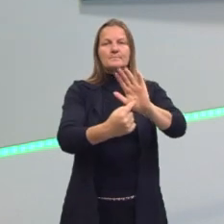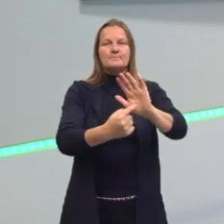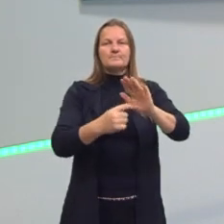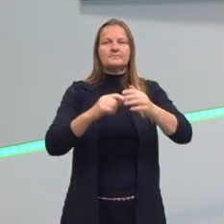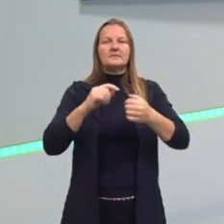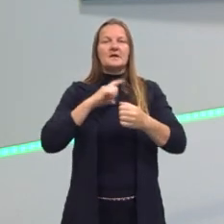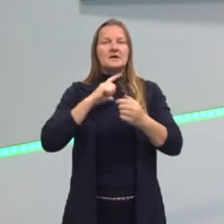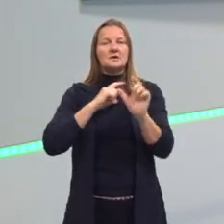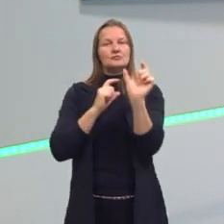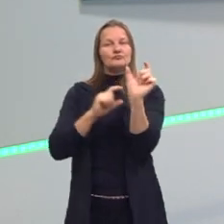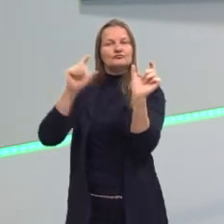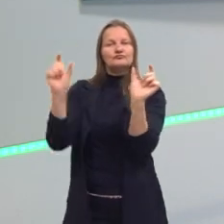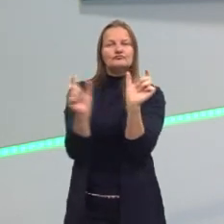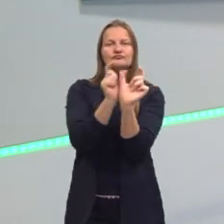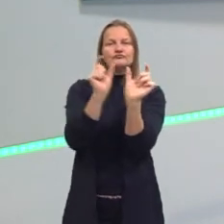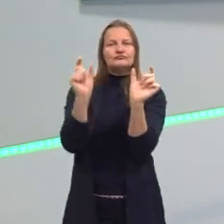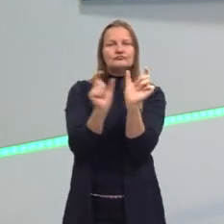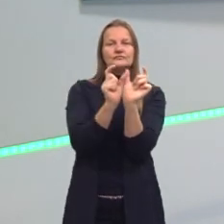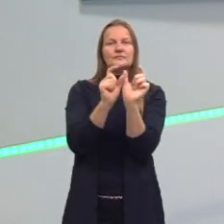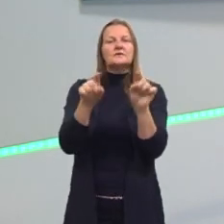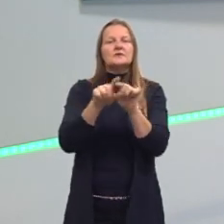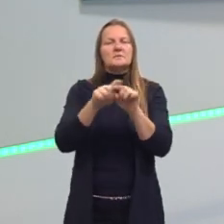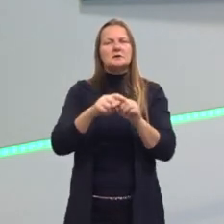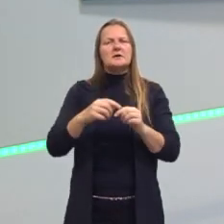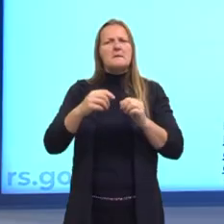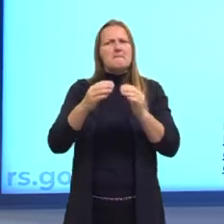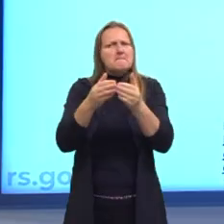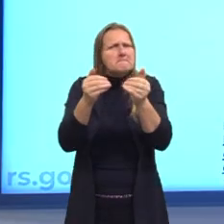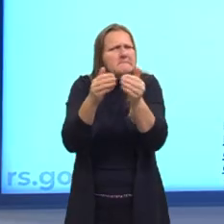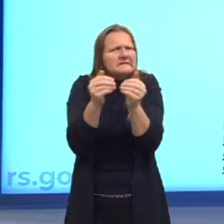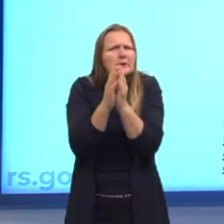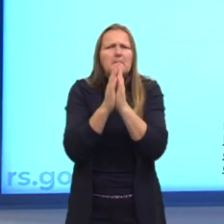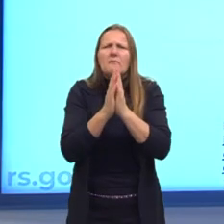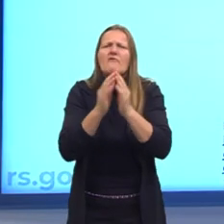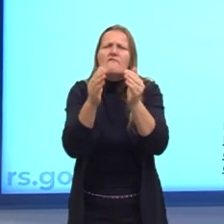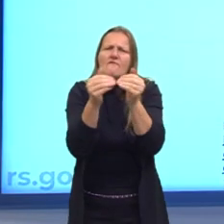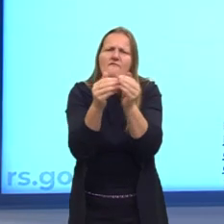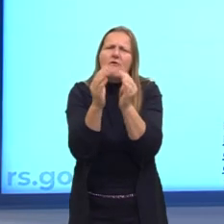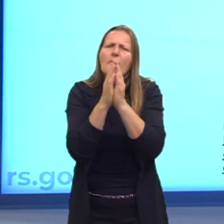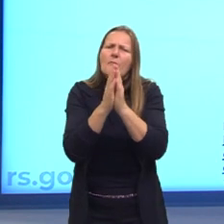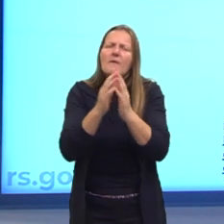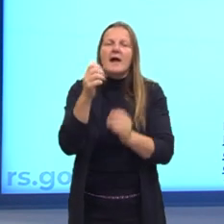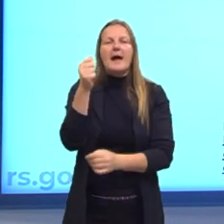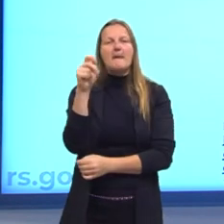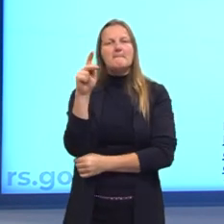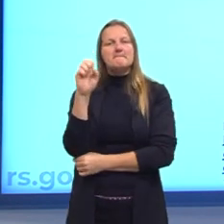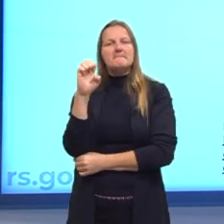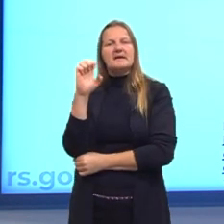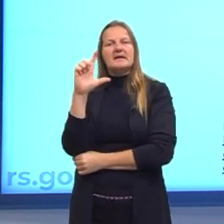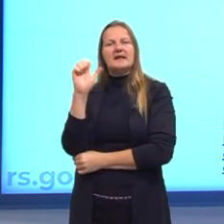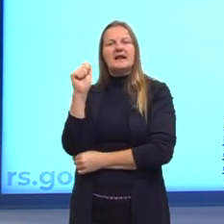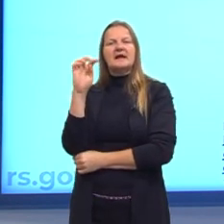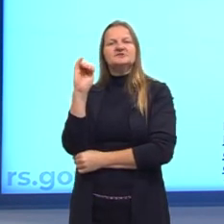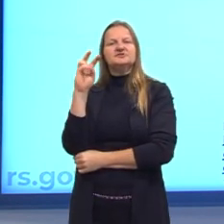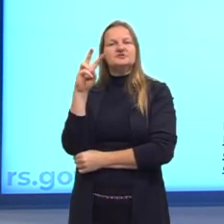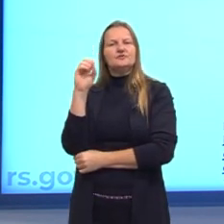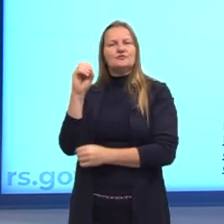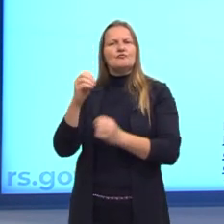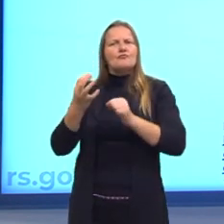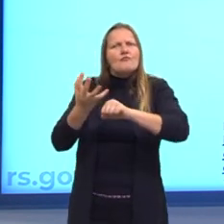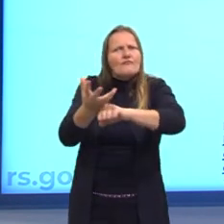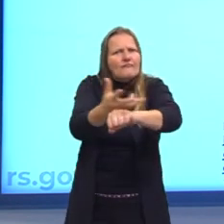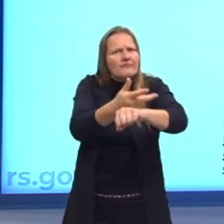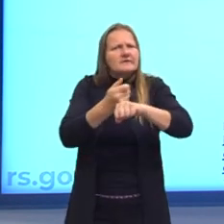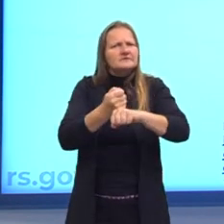conativa ou apelativa, que por sua vez possuem o intuito de convencer os receptores da